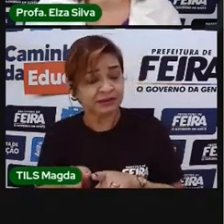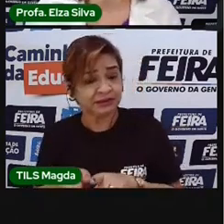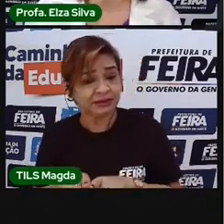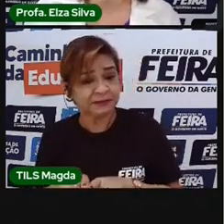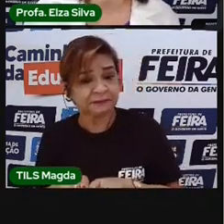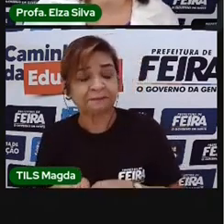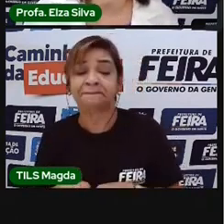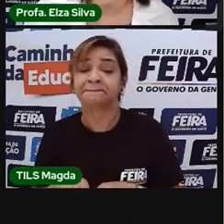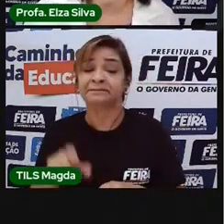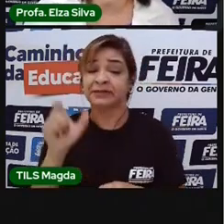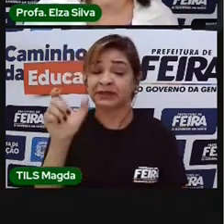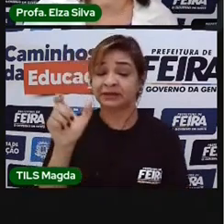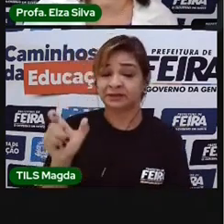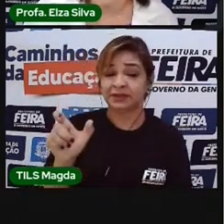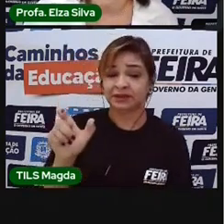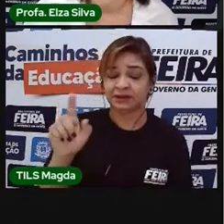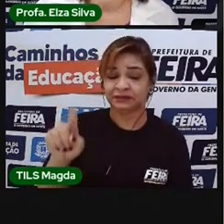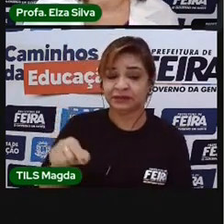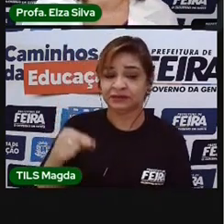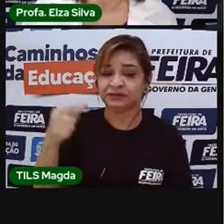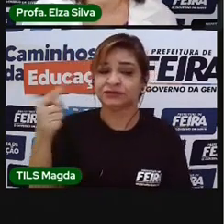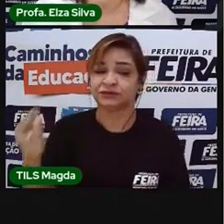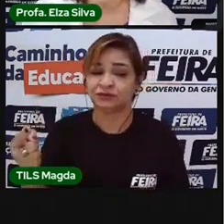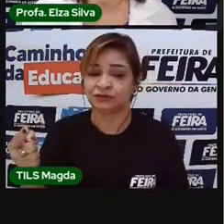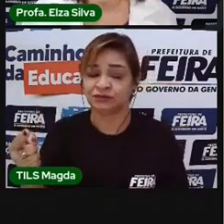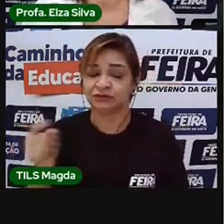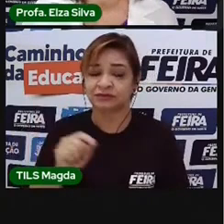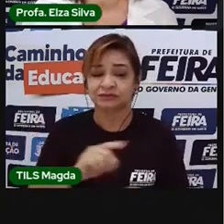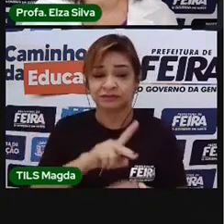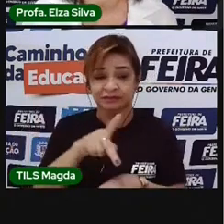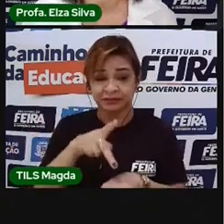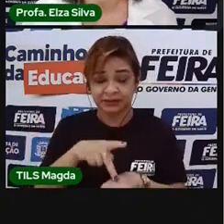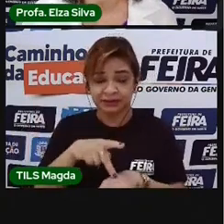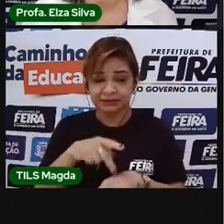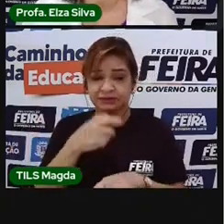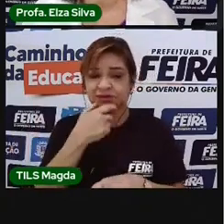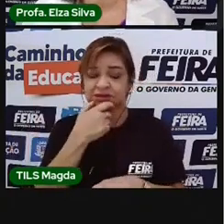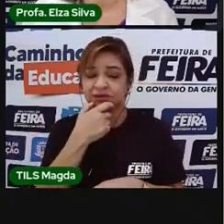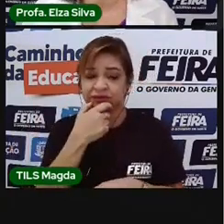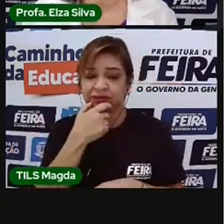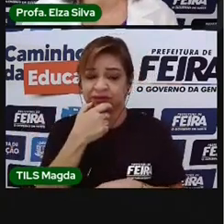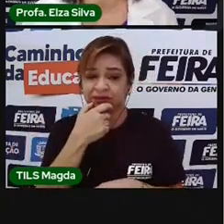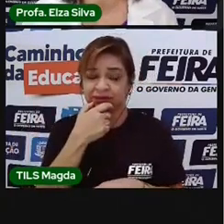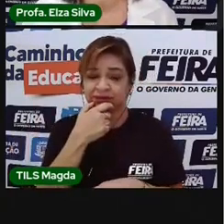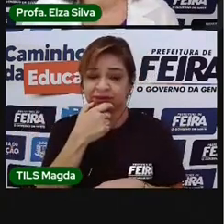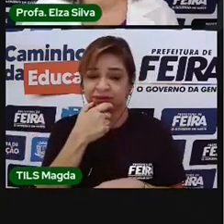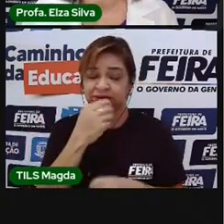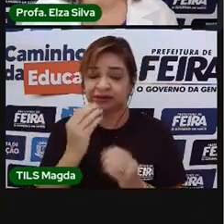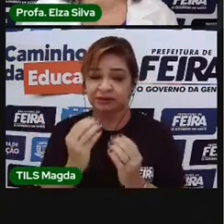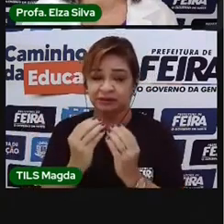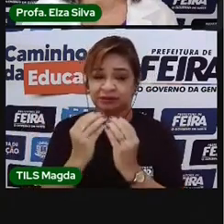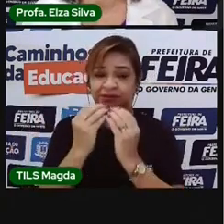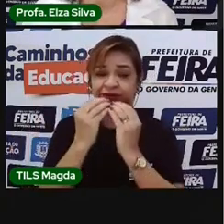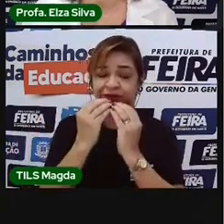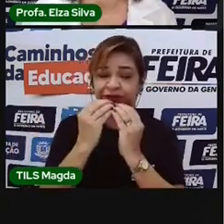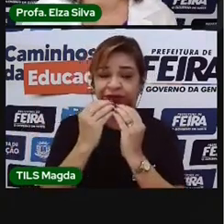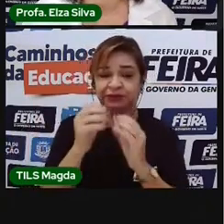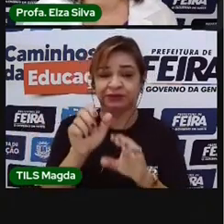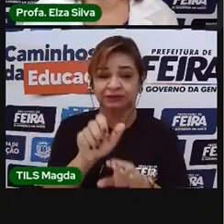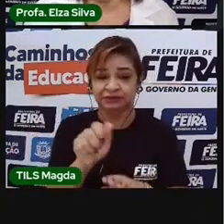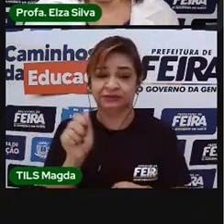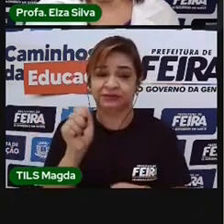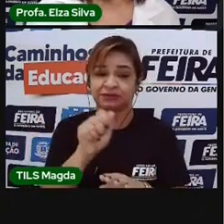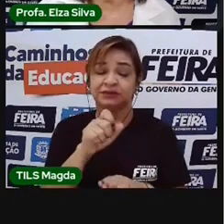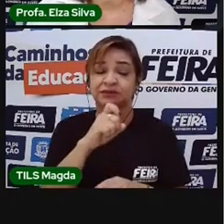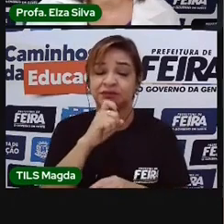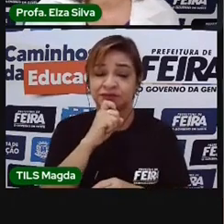vindos da língua inglesa. Milkshake, hamburger, ketchup, freezer, chop.